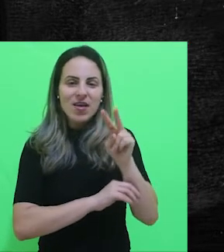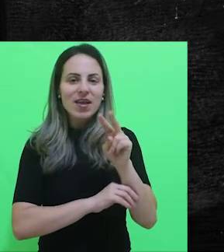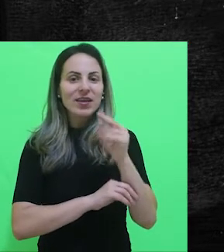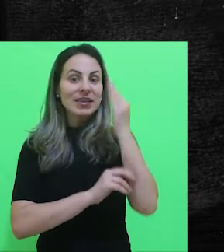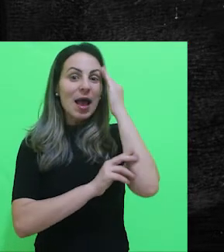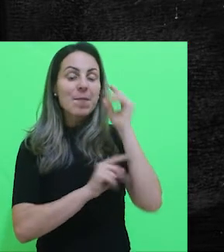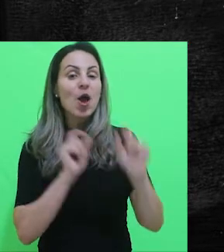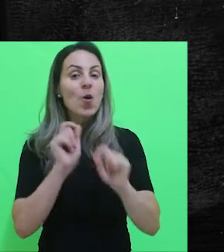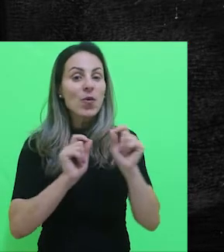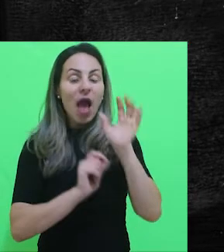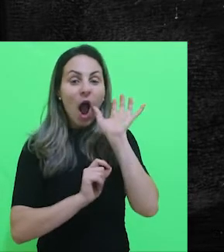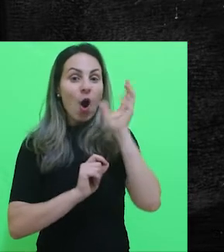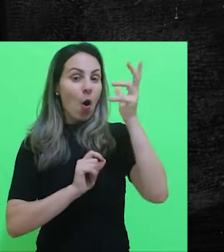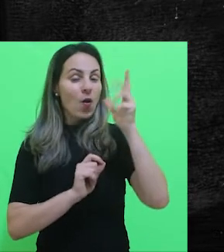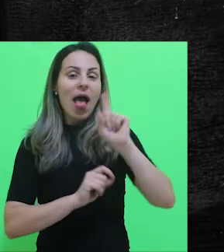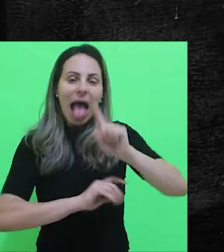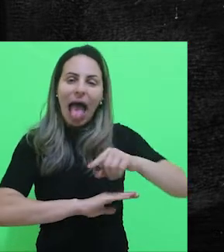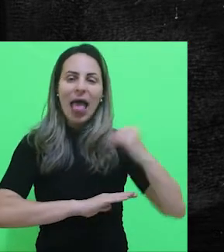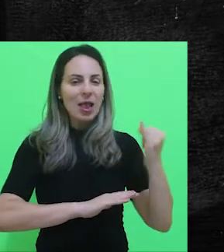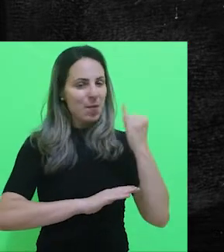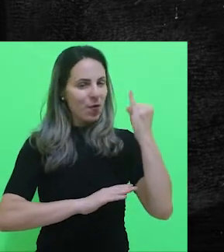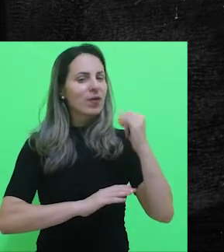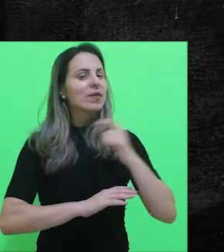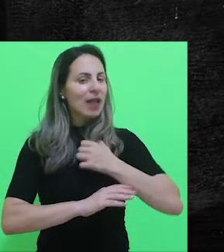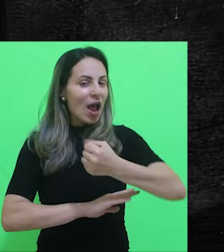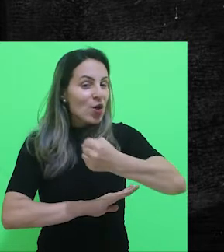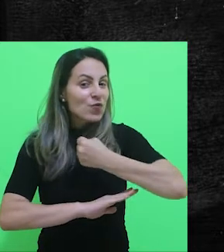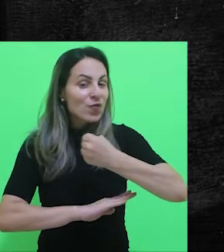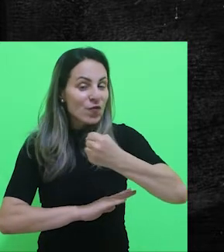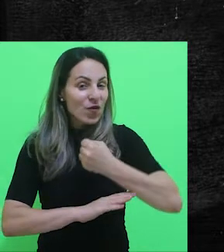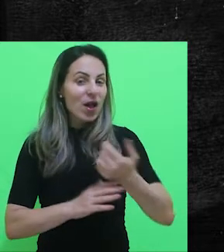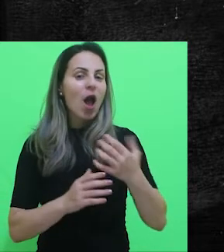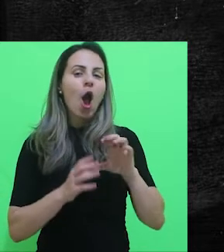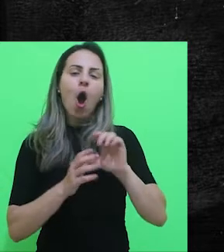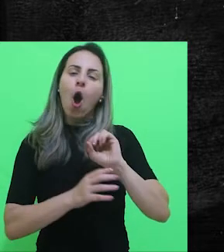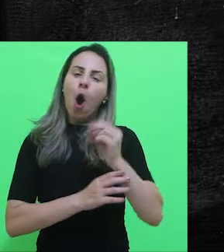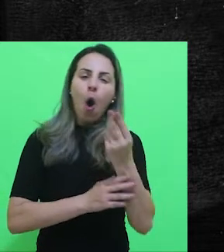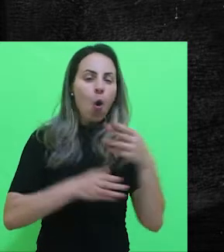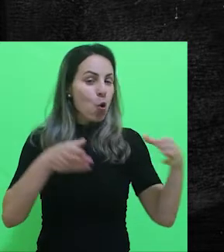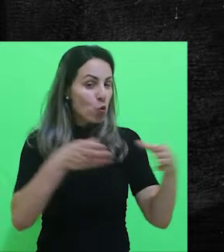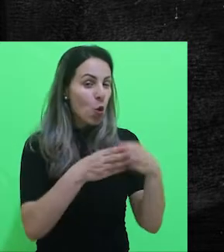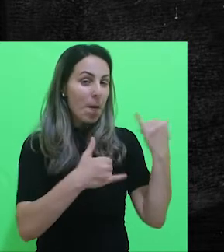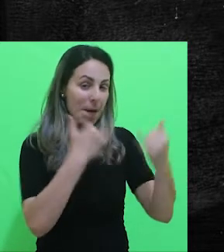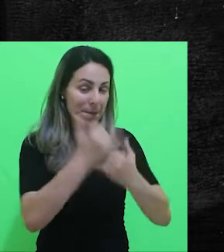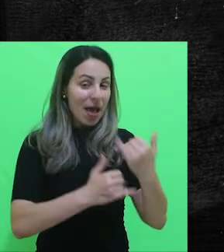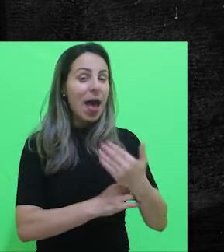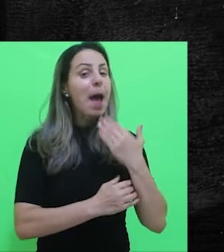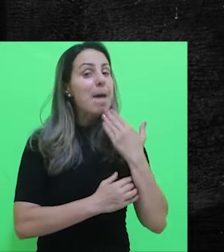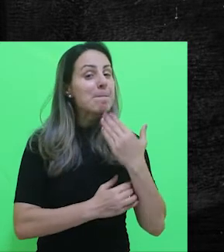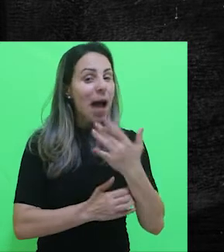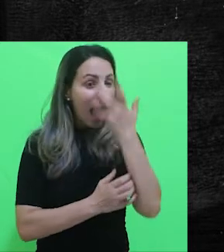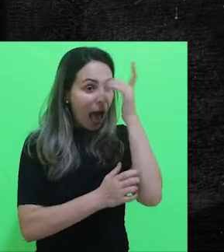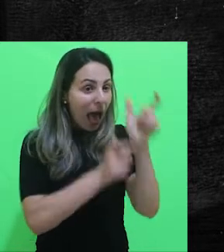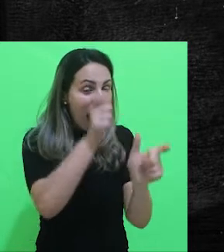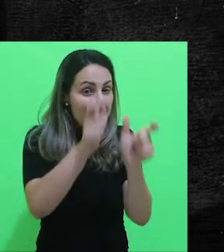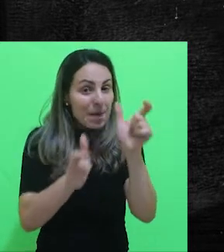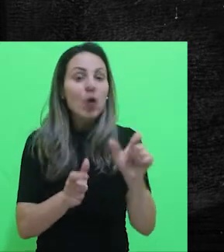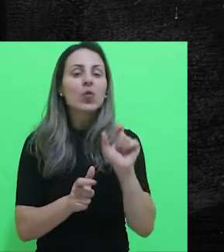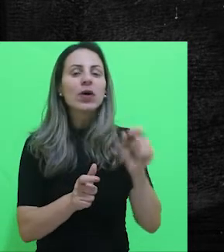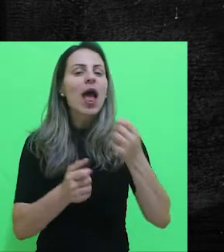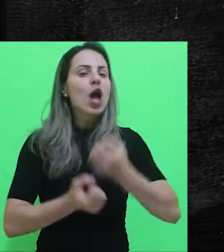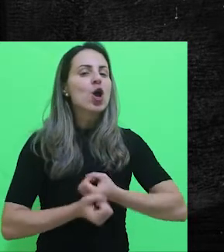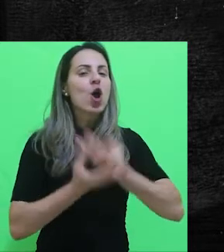atualidades é fundamental, porque em muitos processos seletivos ou dinâmicas de grupo, é solicitado aos candidatos que eles